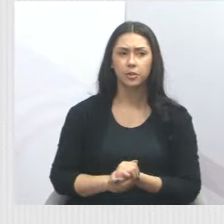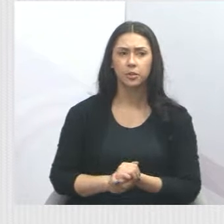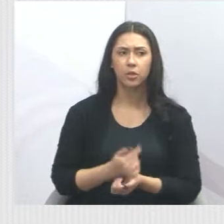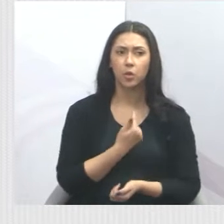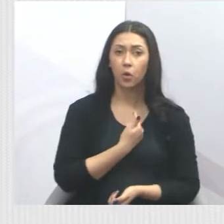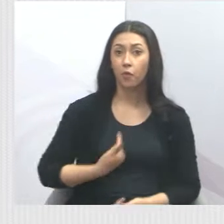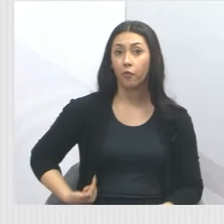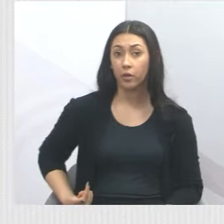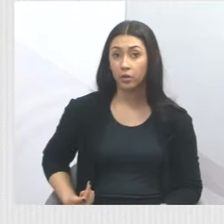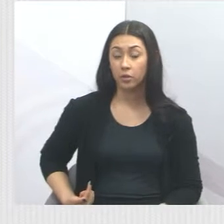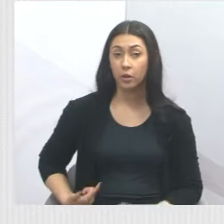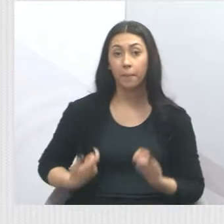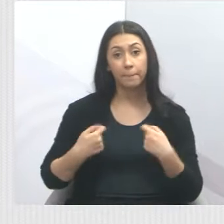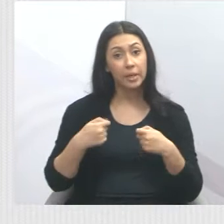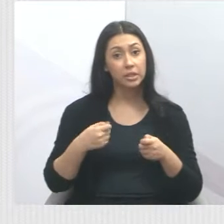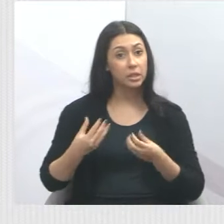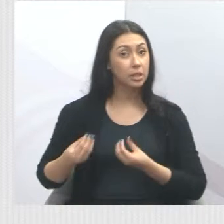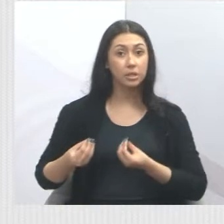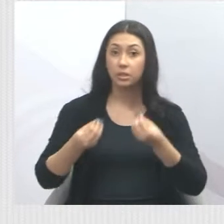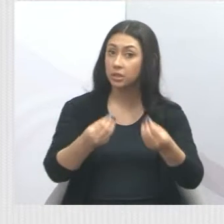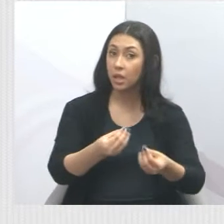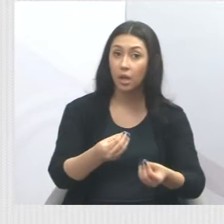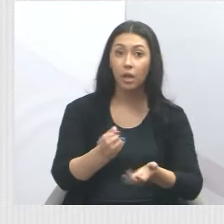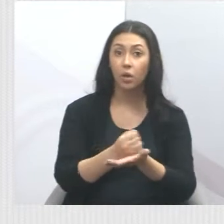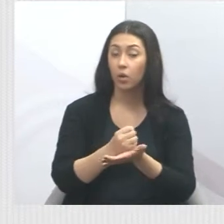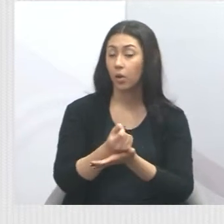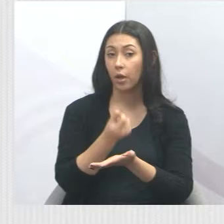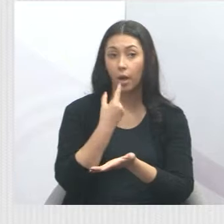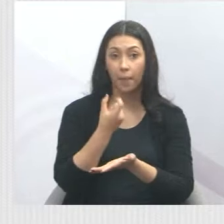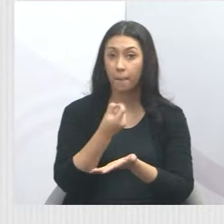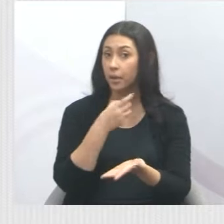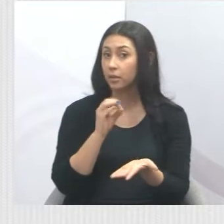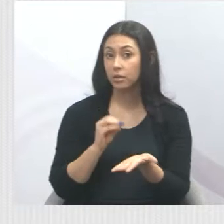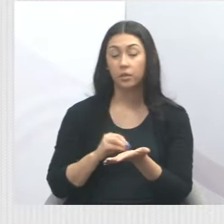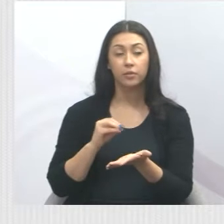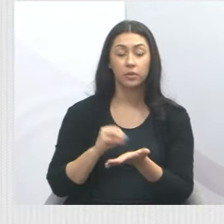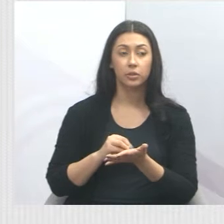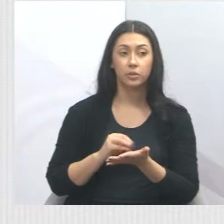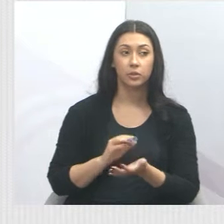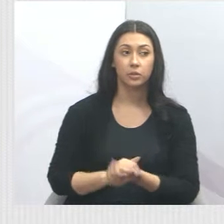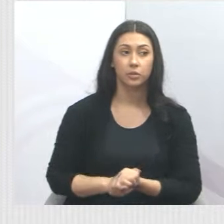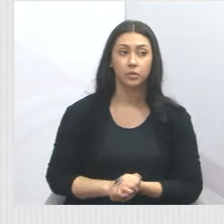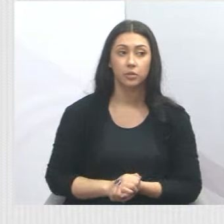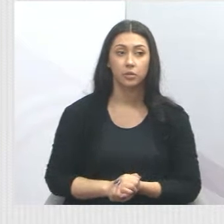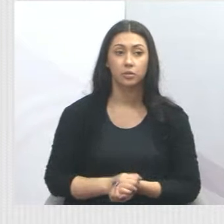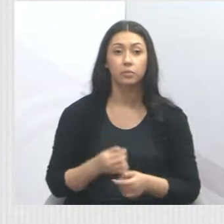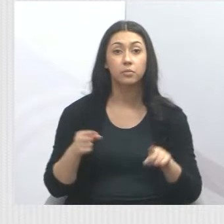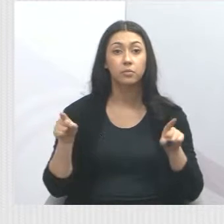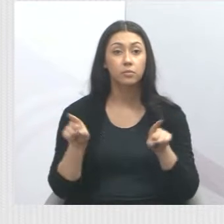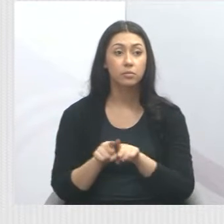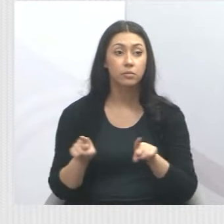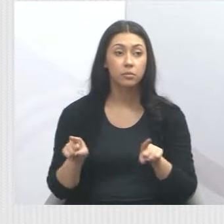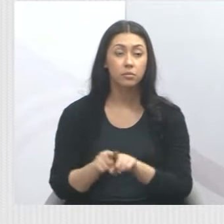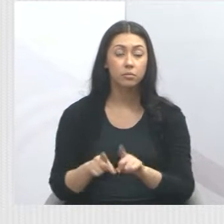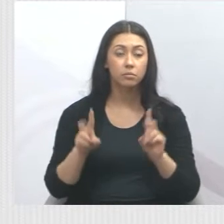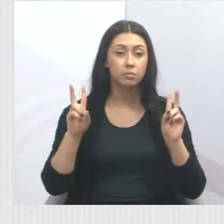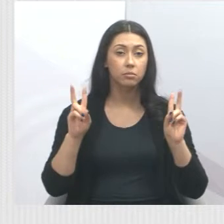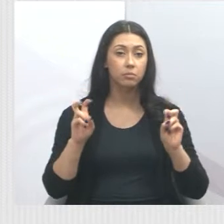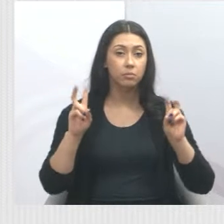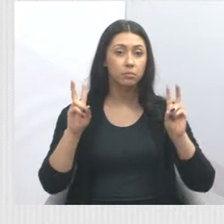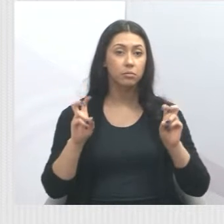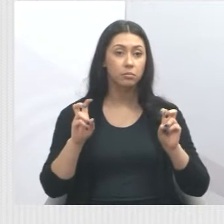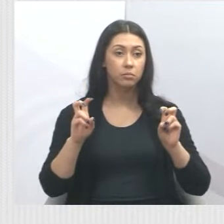governador reponha todos esses medicamentos na farmácia de alto custo. Também com relação